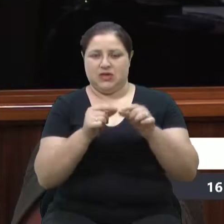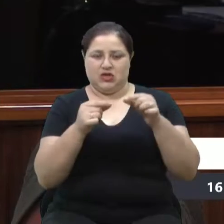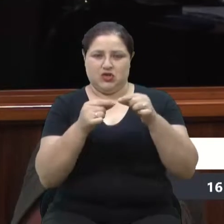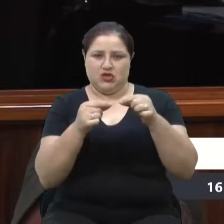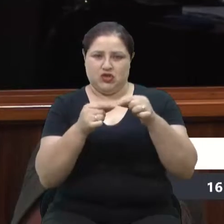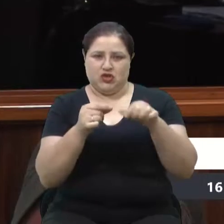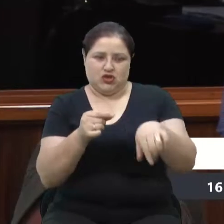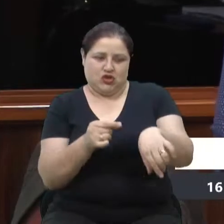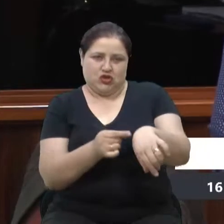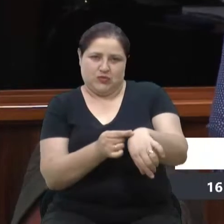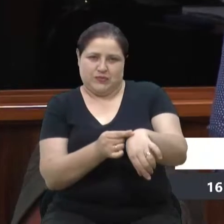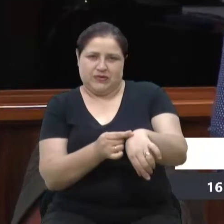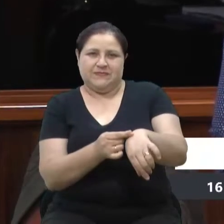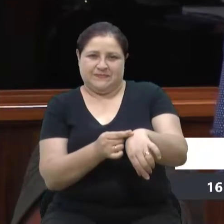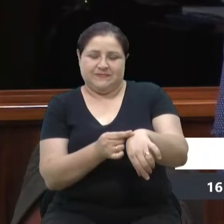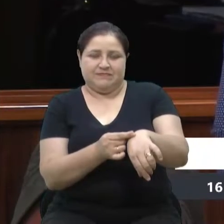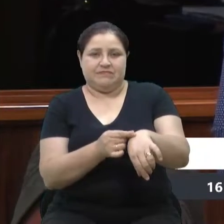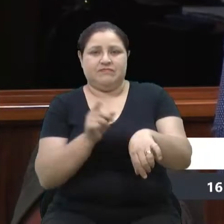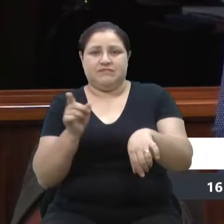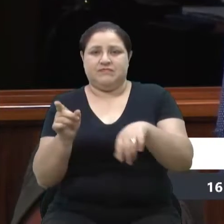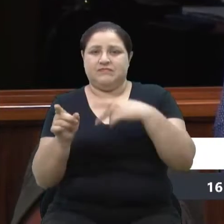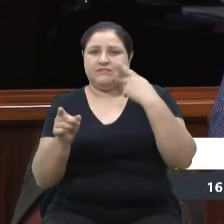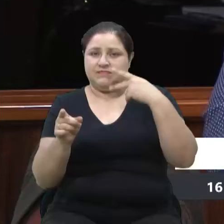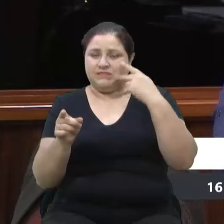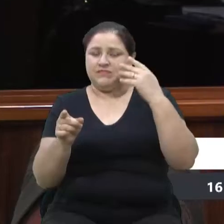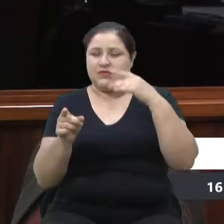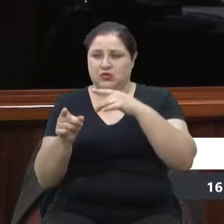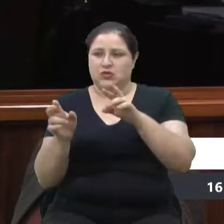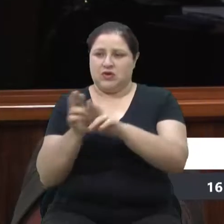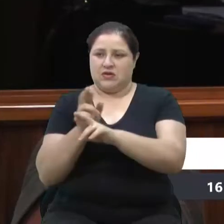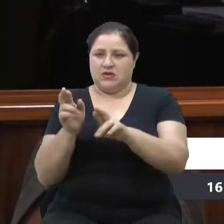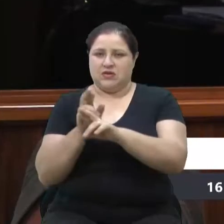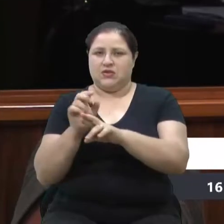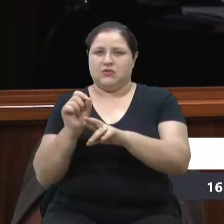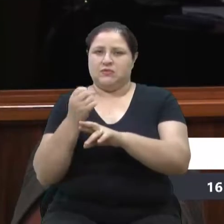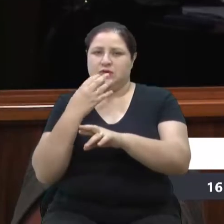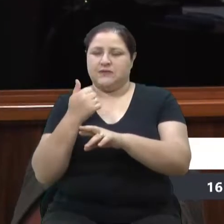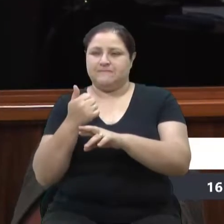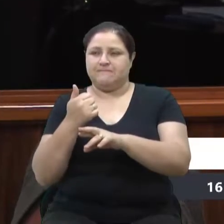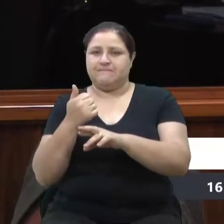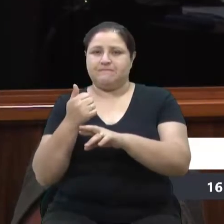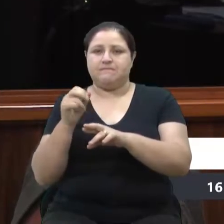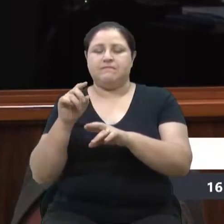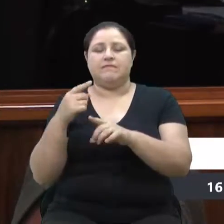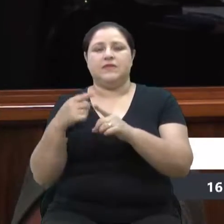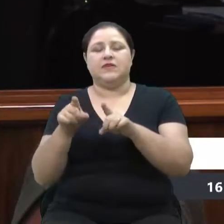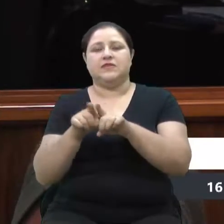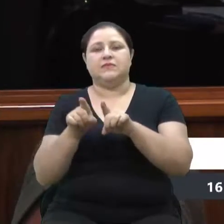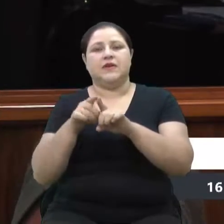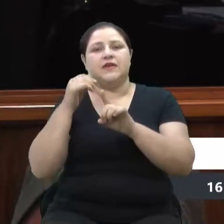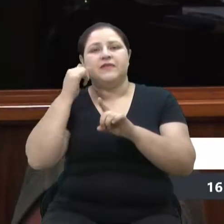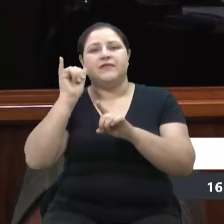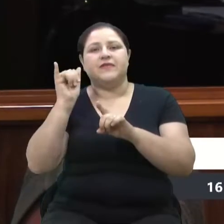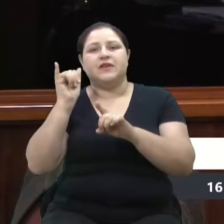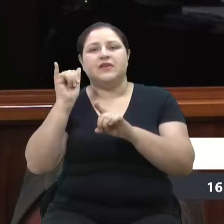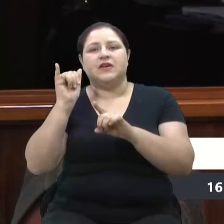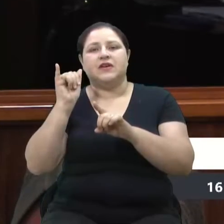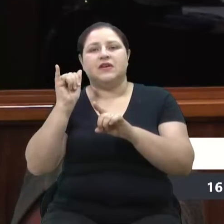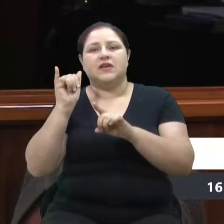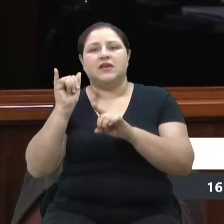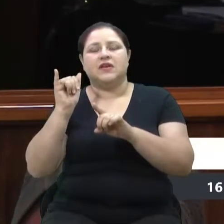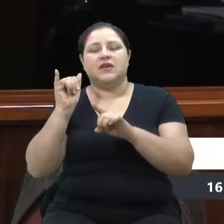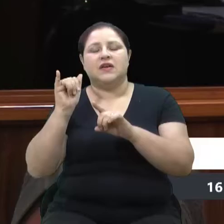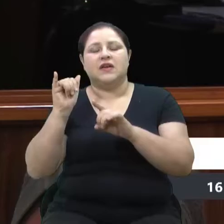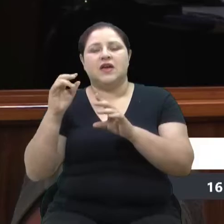vereador Rafael, sei que é um tema que o senhor tem bastante relação, em que não se onere ainda mais os protetores, as ONGs, que fazem um trabalho